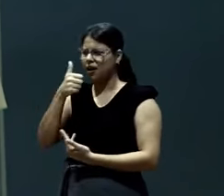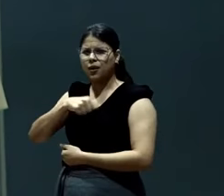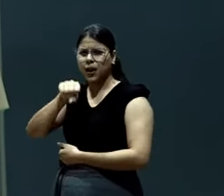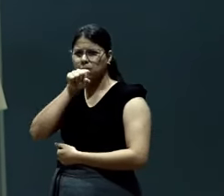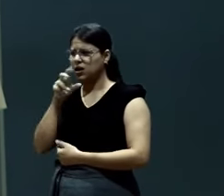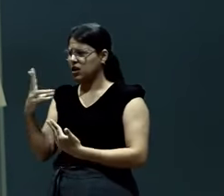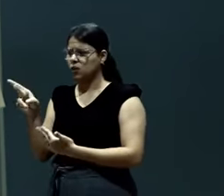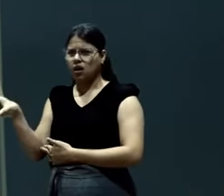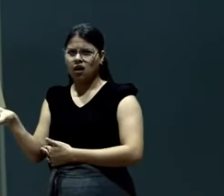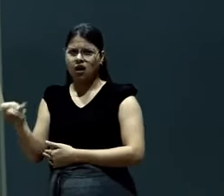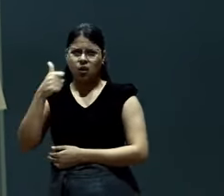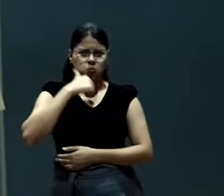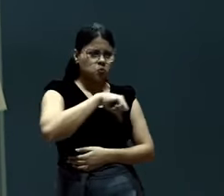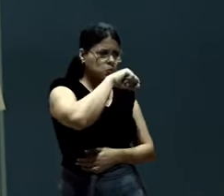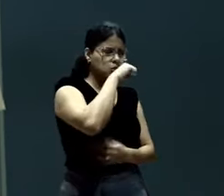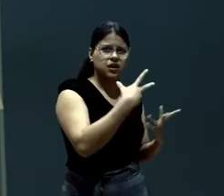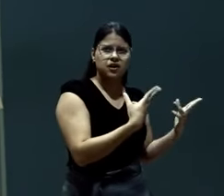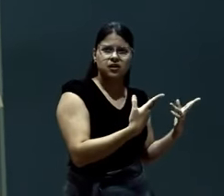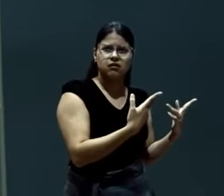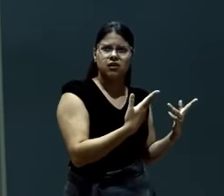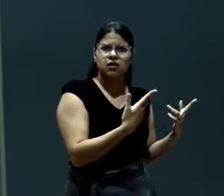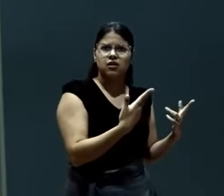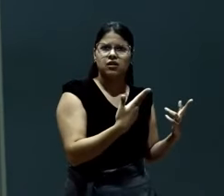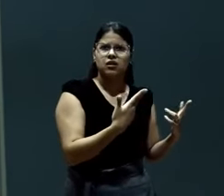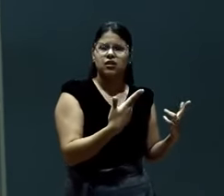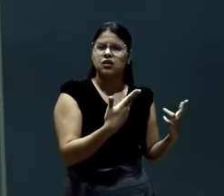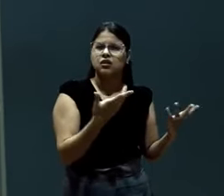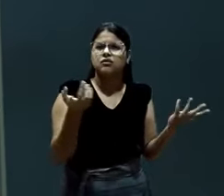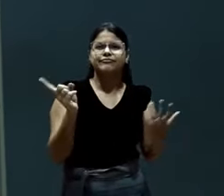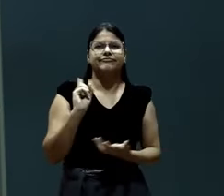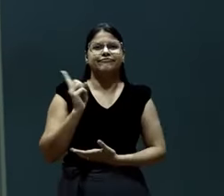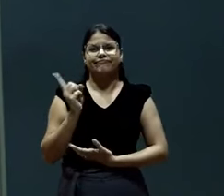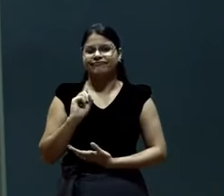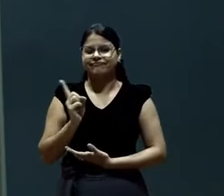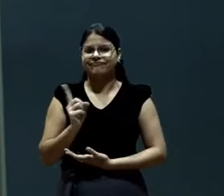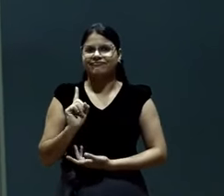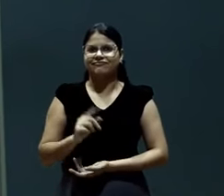Basfor. Me pareço muito com o pastor Jonas. Mas nós não temos o mesmo sangue.